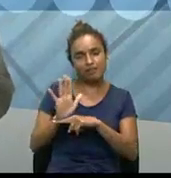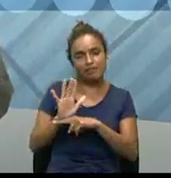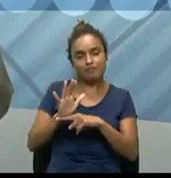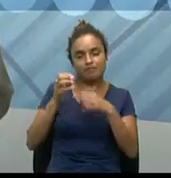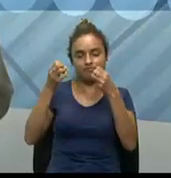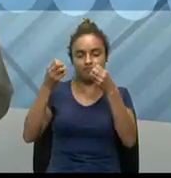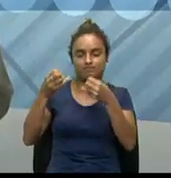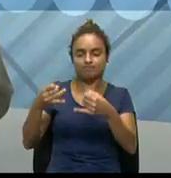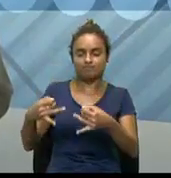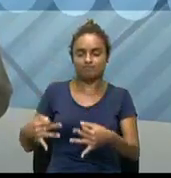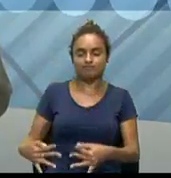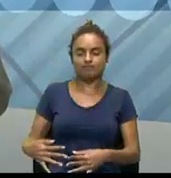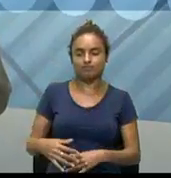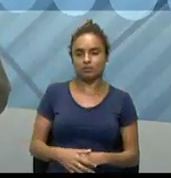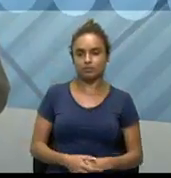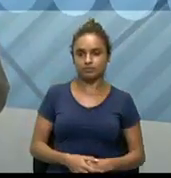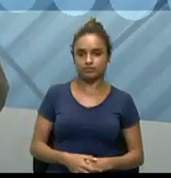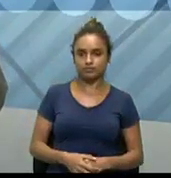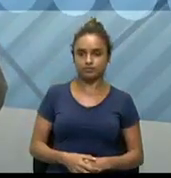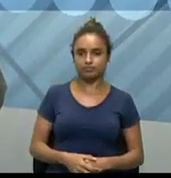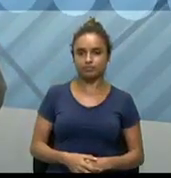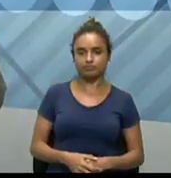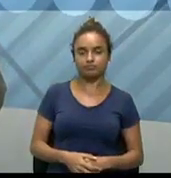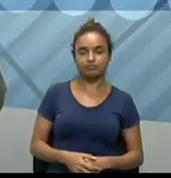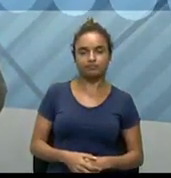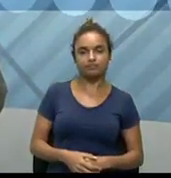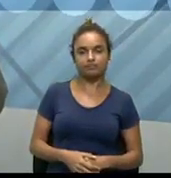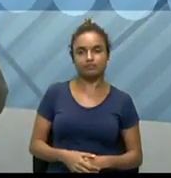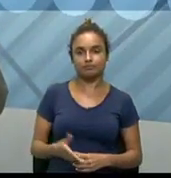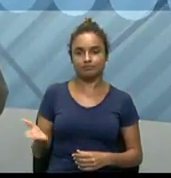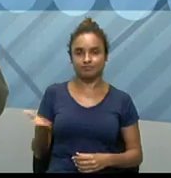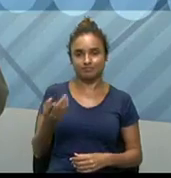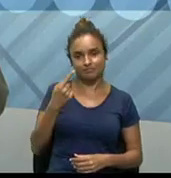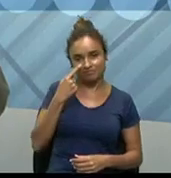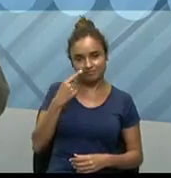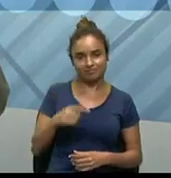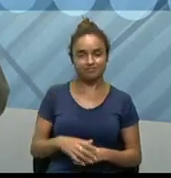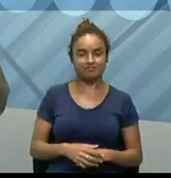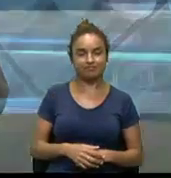um pouco mais a respeito desse assunto. Vamos ao vídeo.